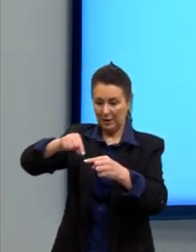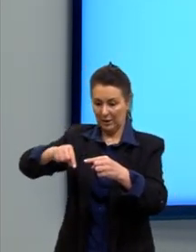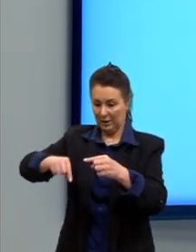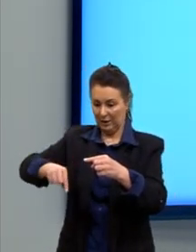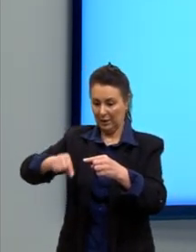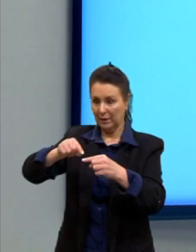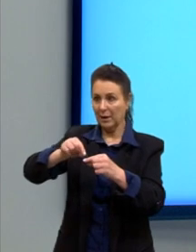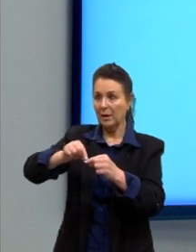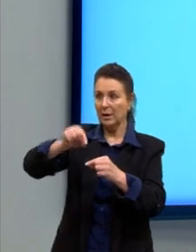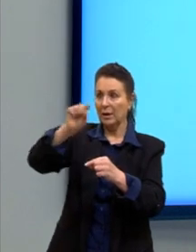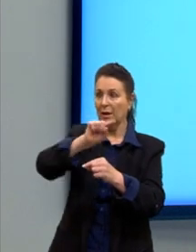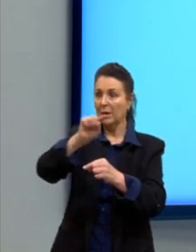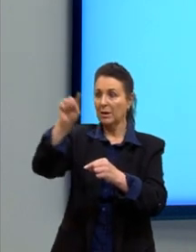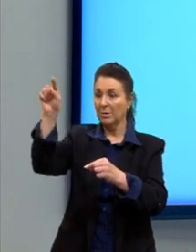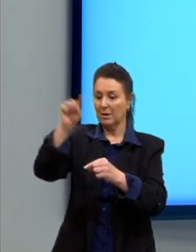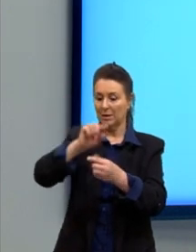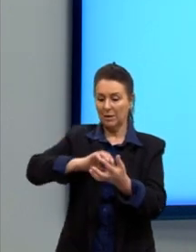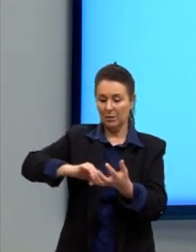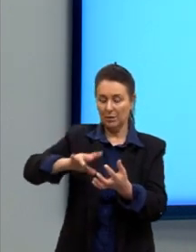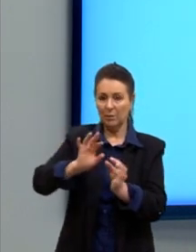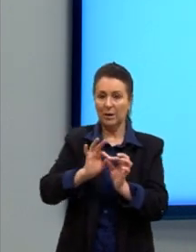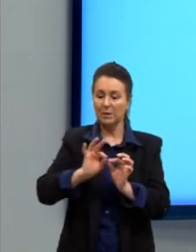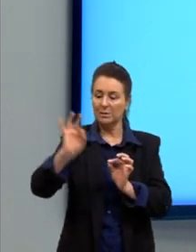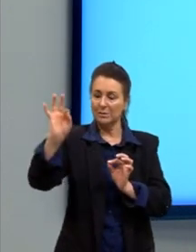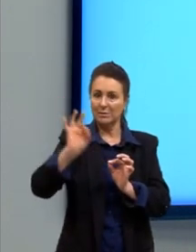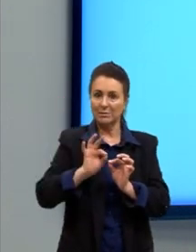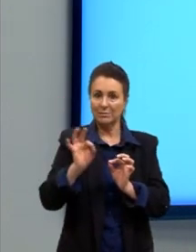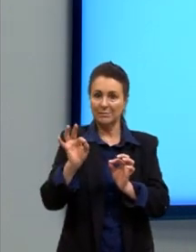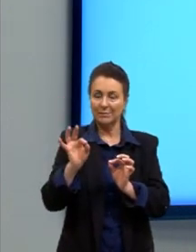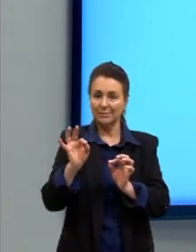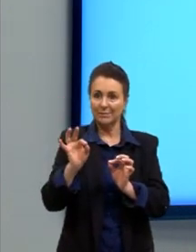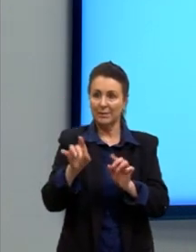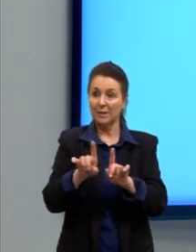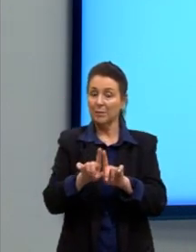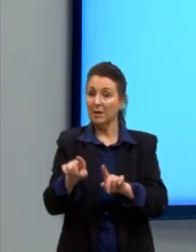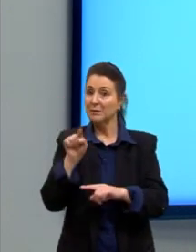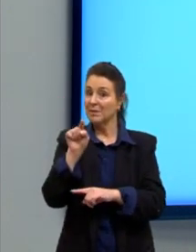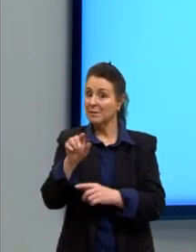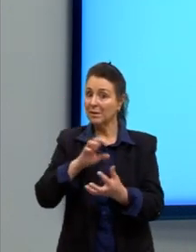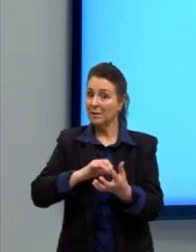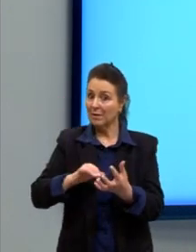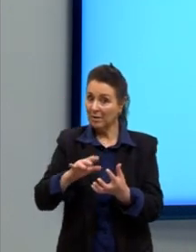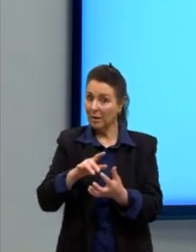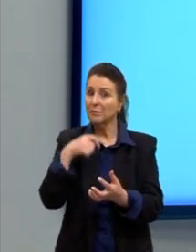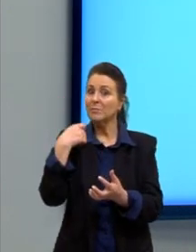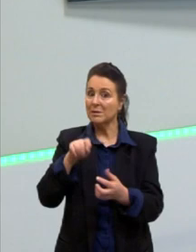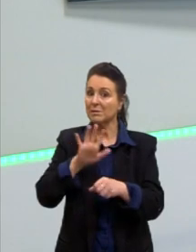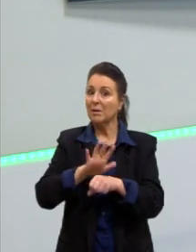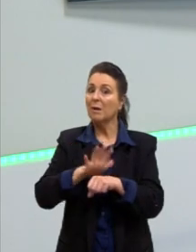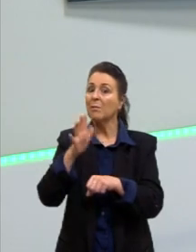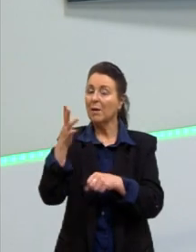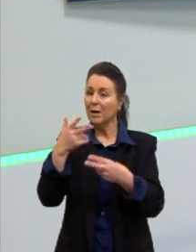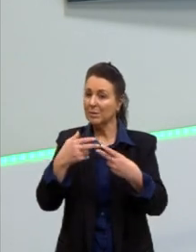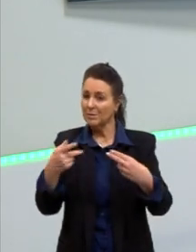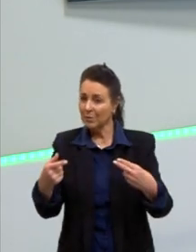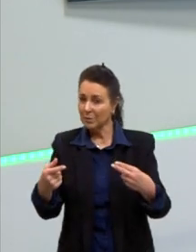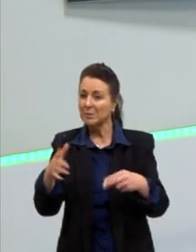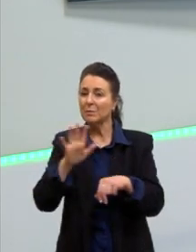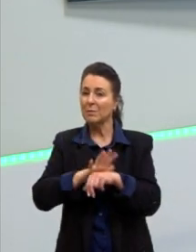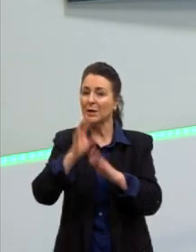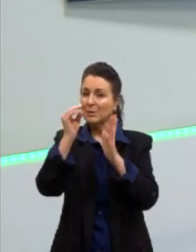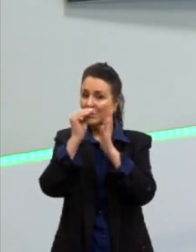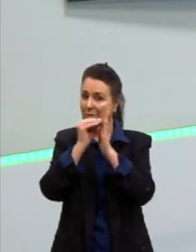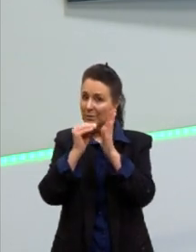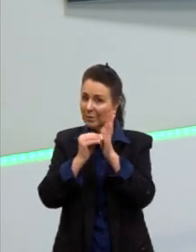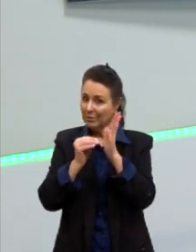e calculamos a distância. Mas, esse cálculo, ele envolve outros conteúdos. Então, não